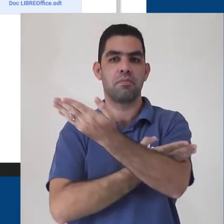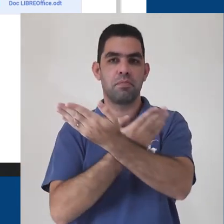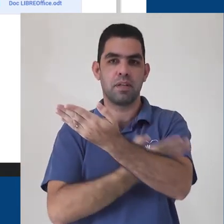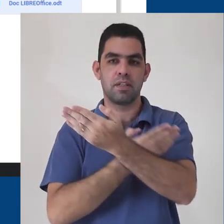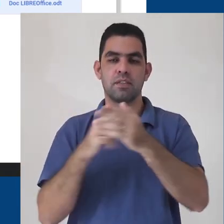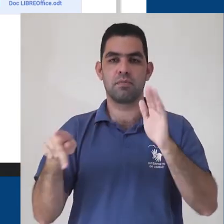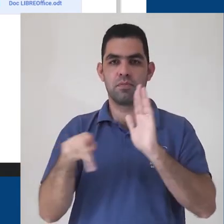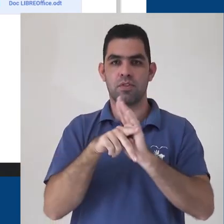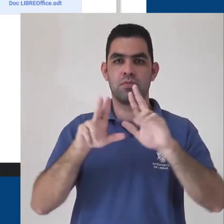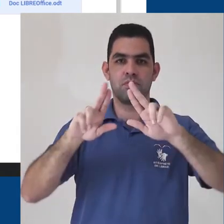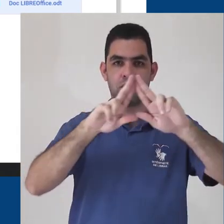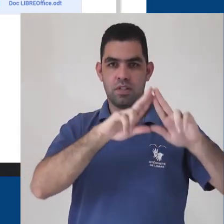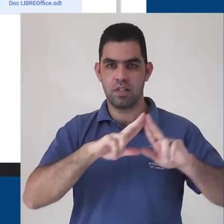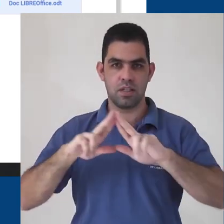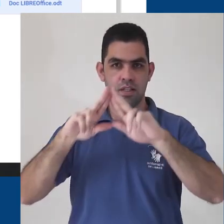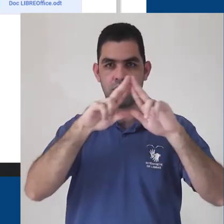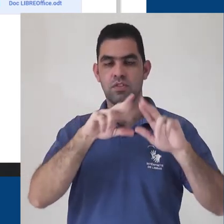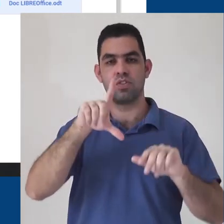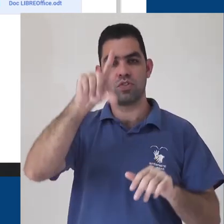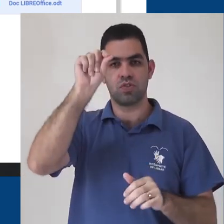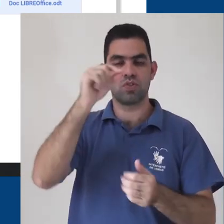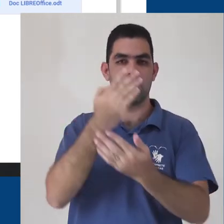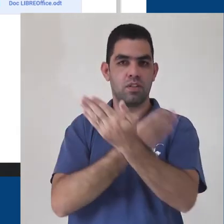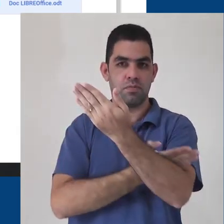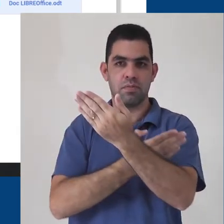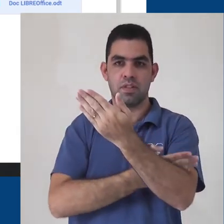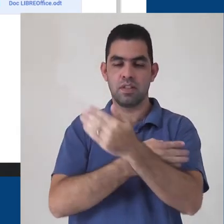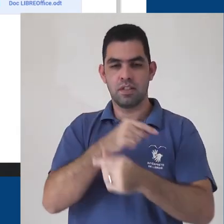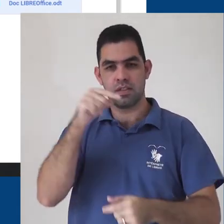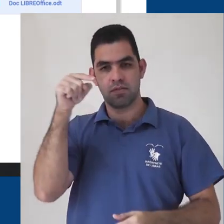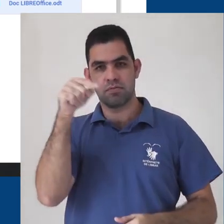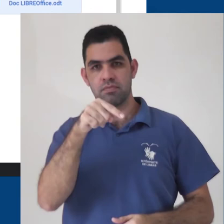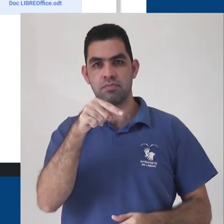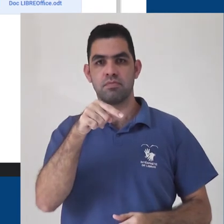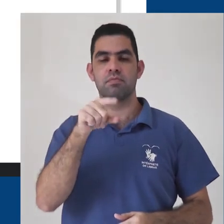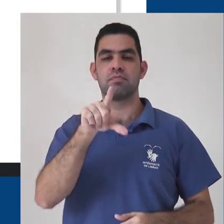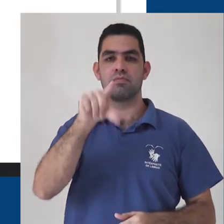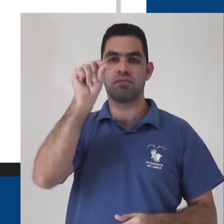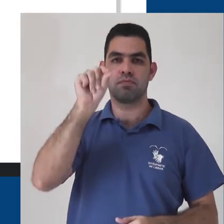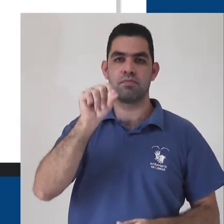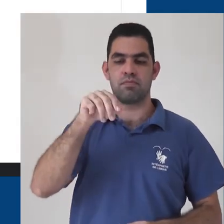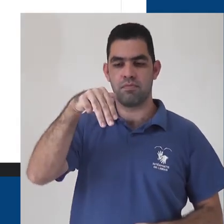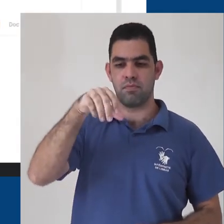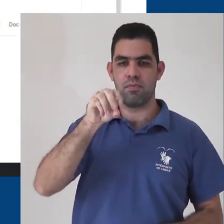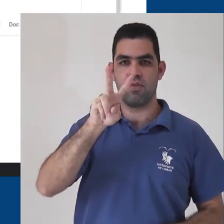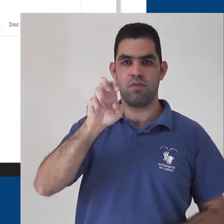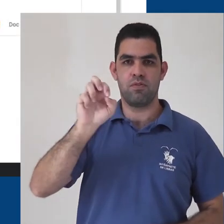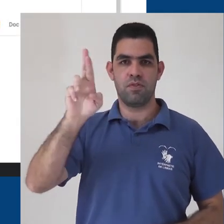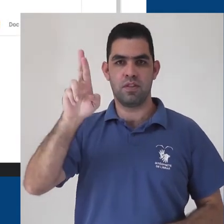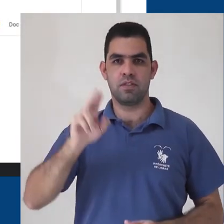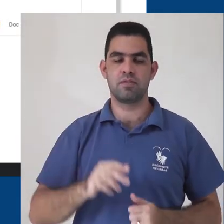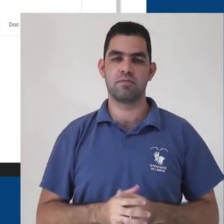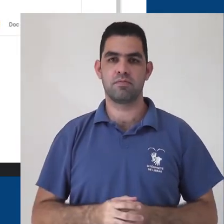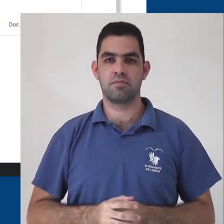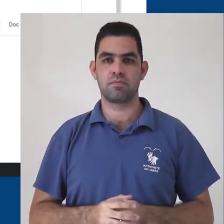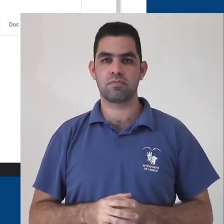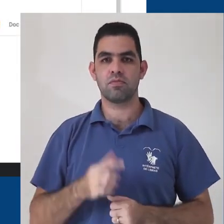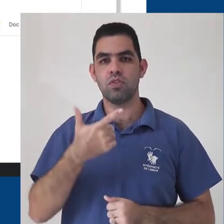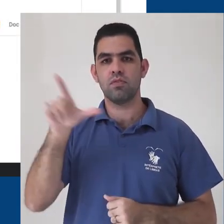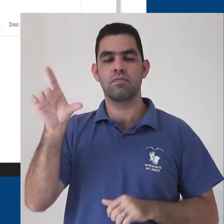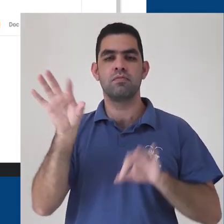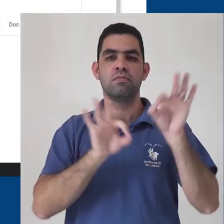Selecione a pasta que deseja e no canto inferior dessa janelinha, clique em Mover. Uma outra forma de manter os seus arquivos